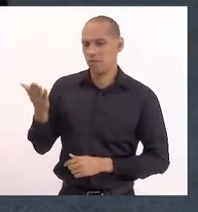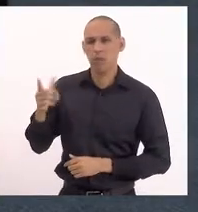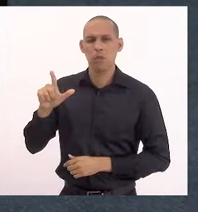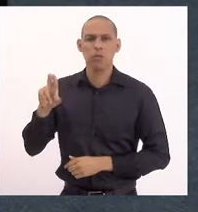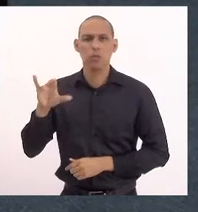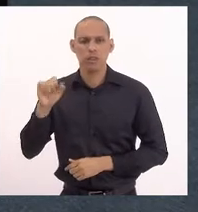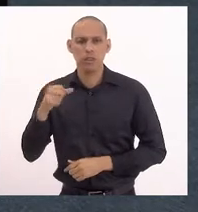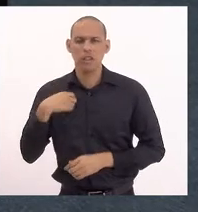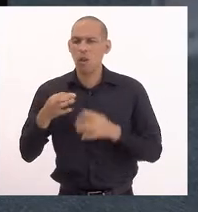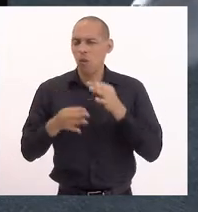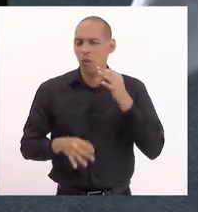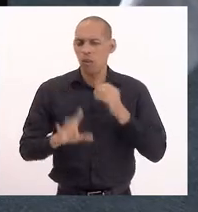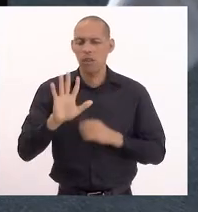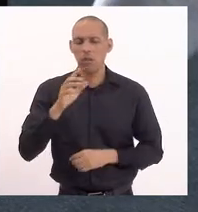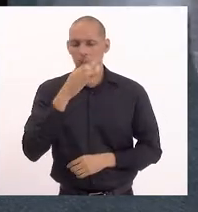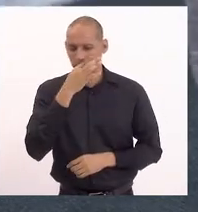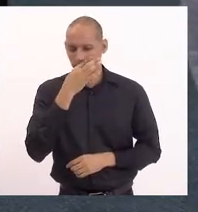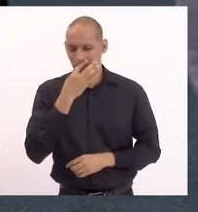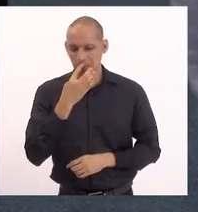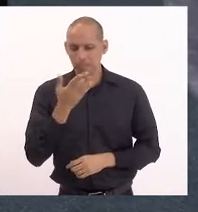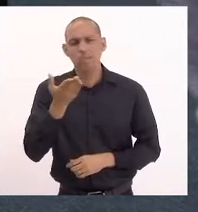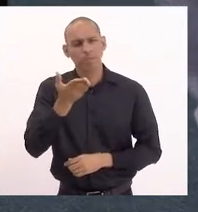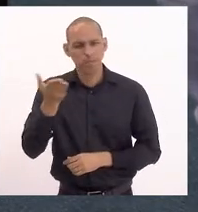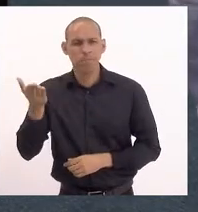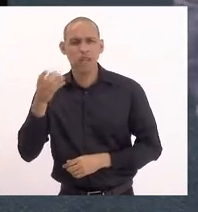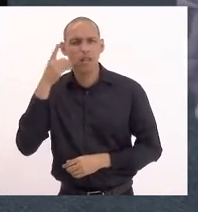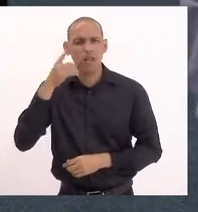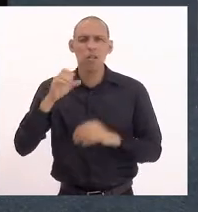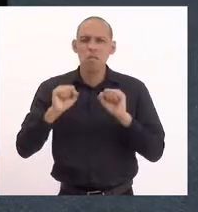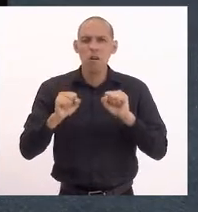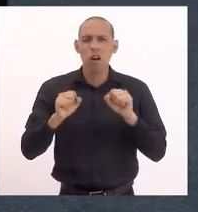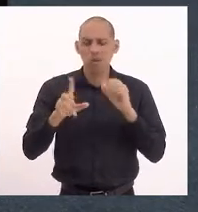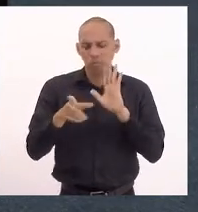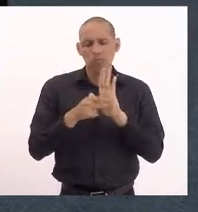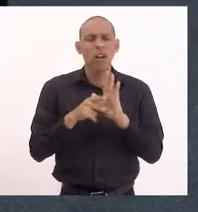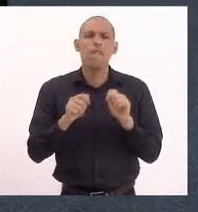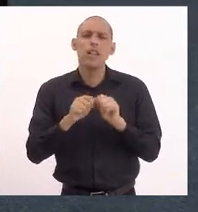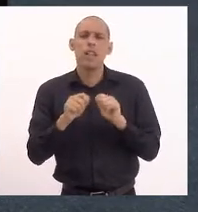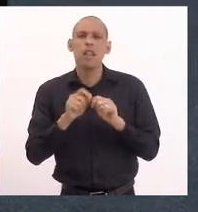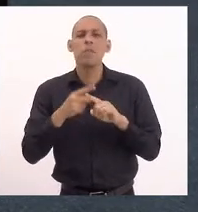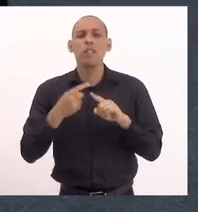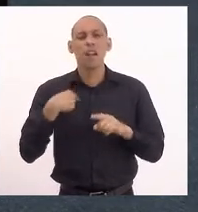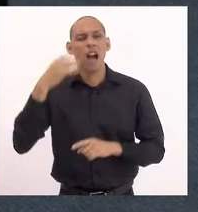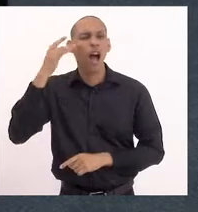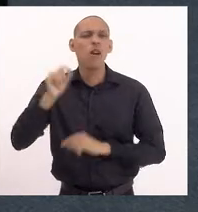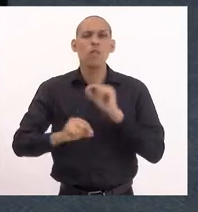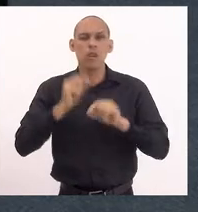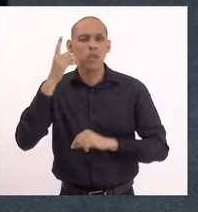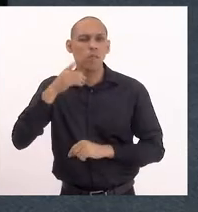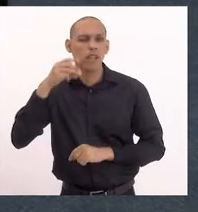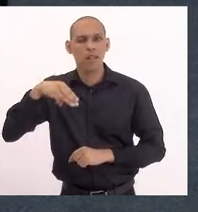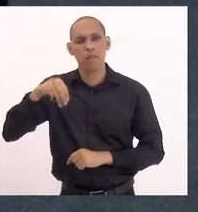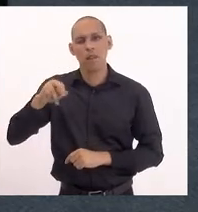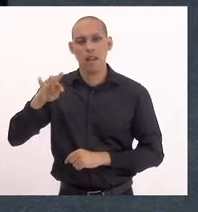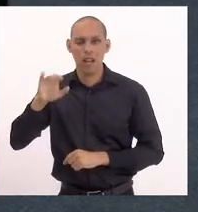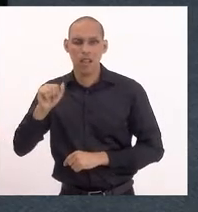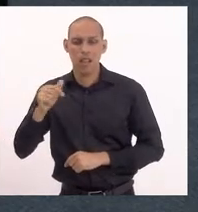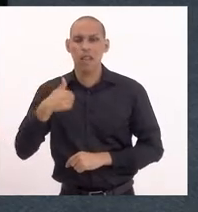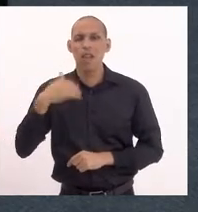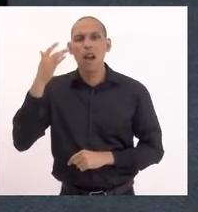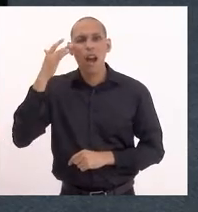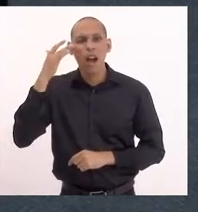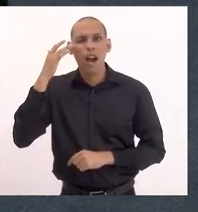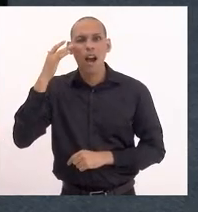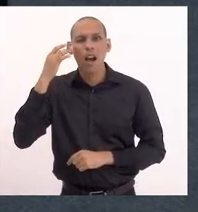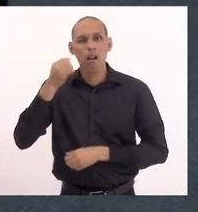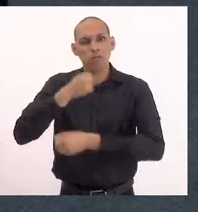serei longo. Ok. Os deputados podem fazer qualquer tipo de emenda. O eu acho, deputada Marta Rocha, que essa Assembleia no